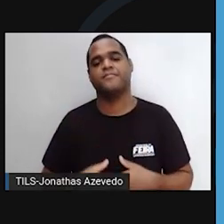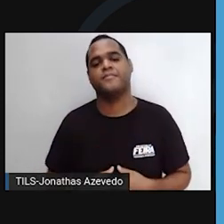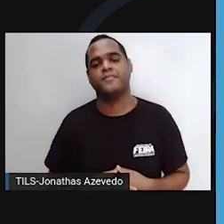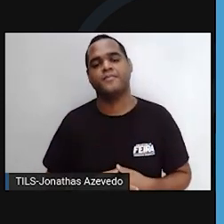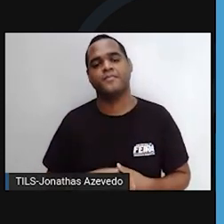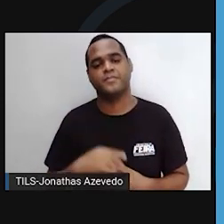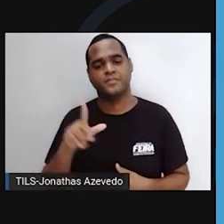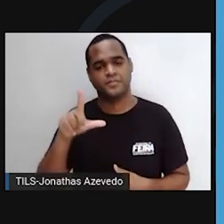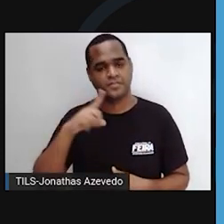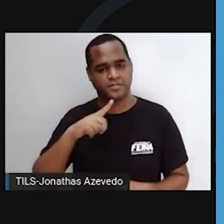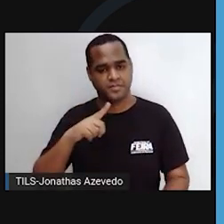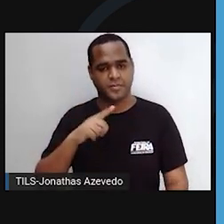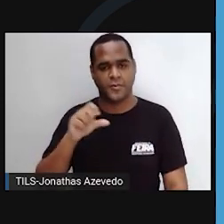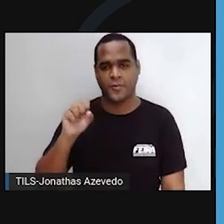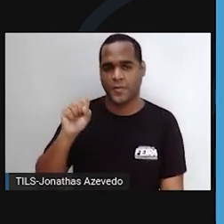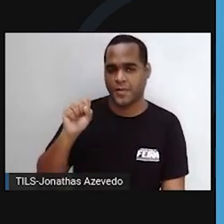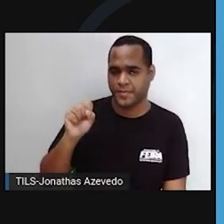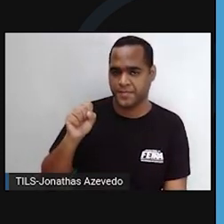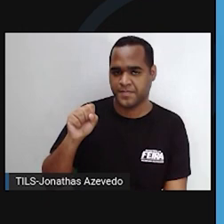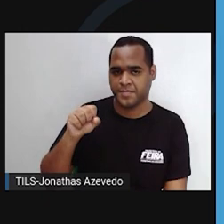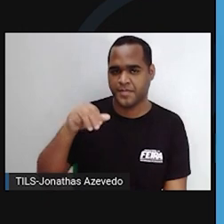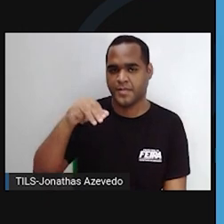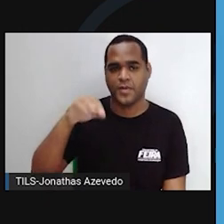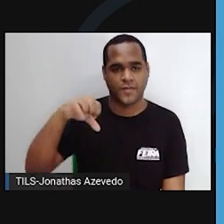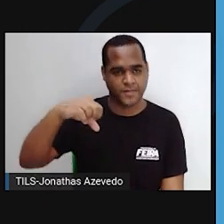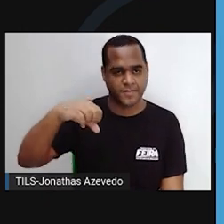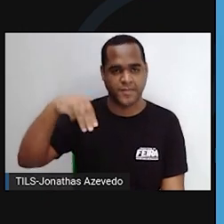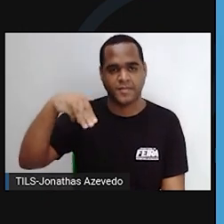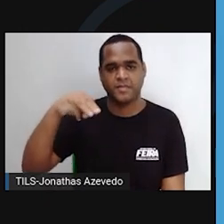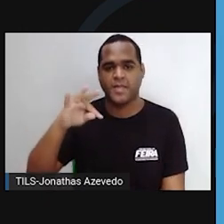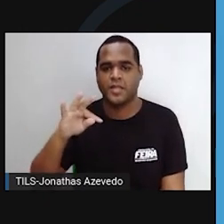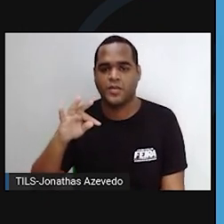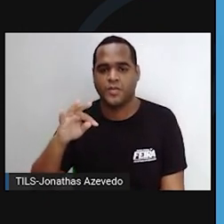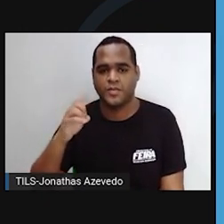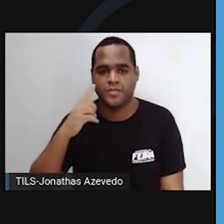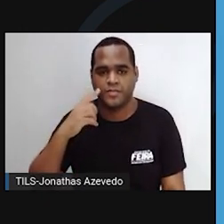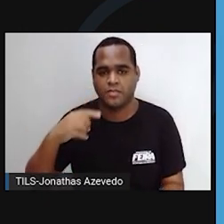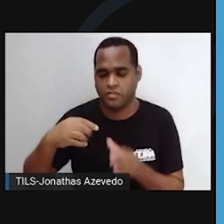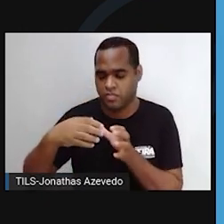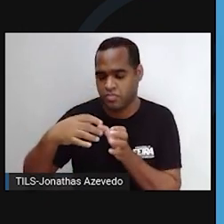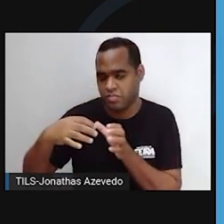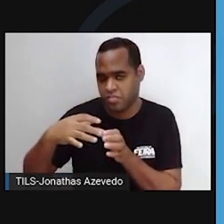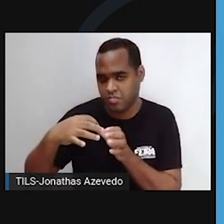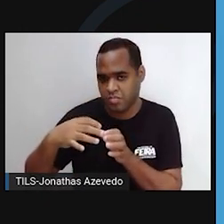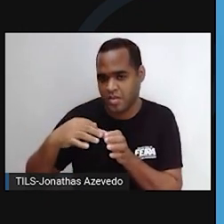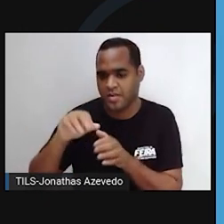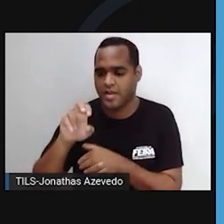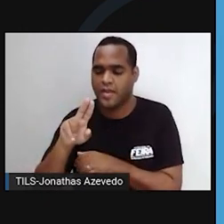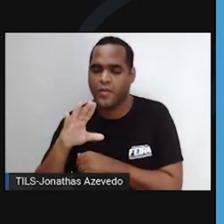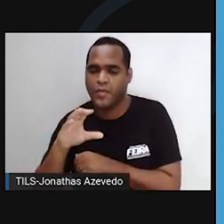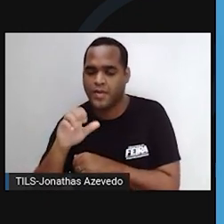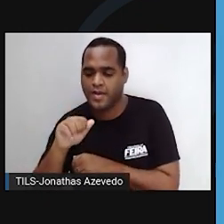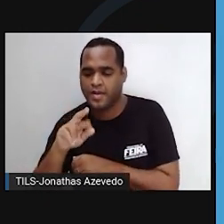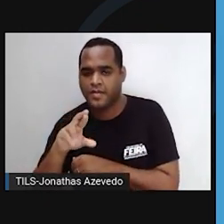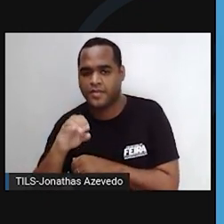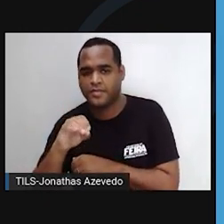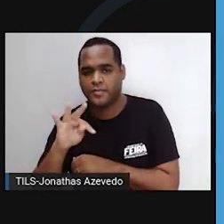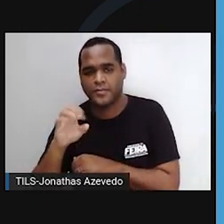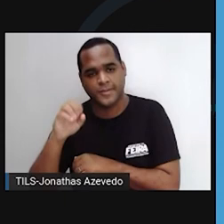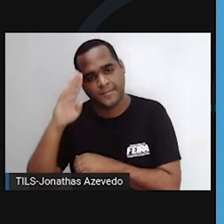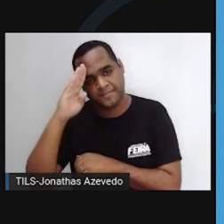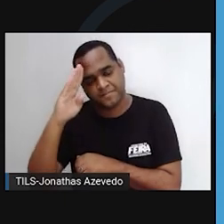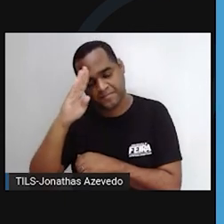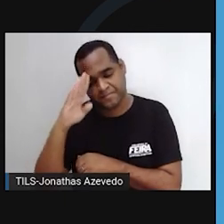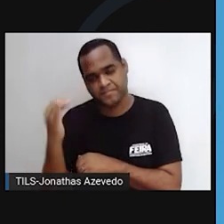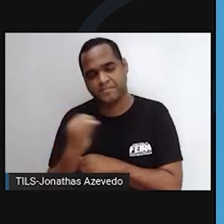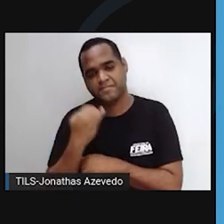Mitocôndria. São organelas complexas, presentes apenas em células eucarióticas. A sua função